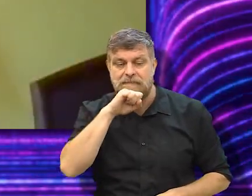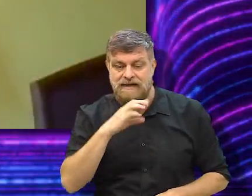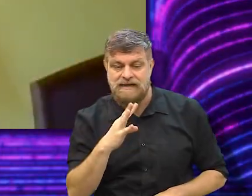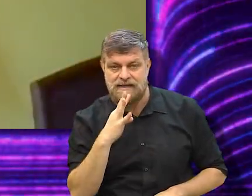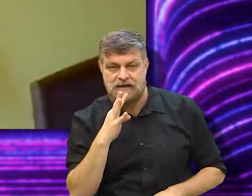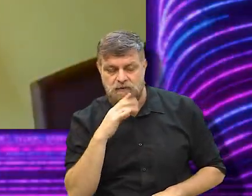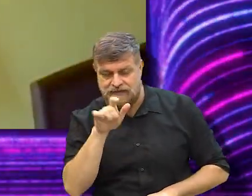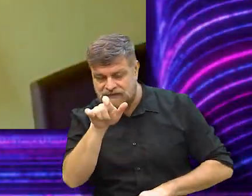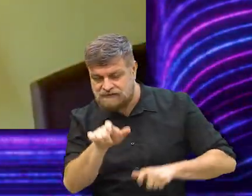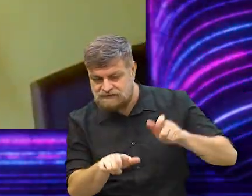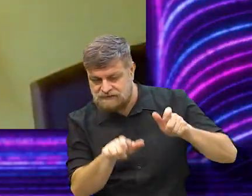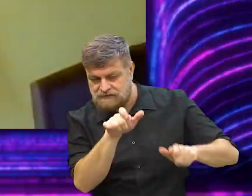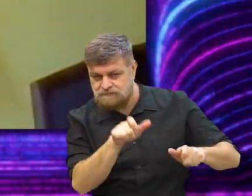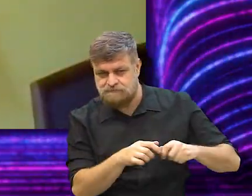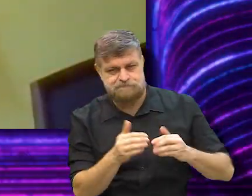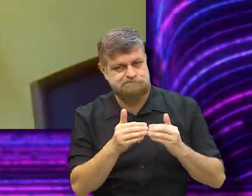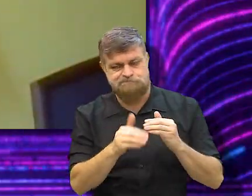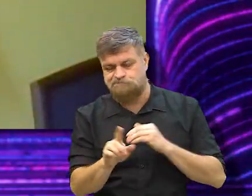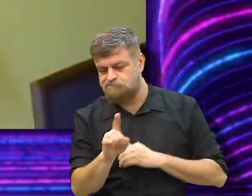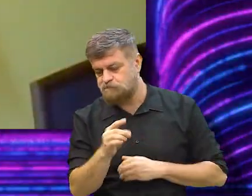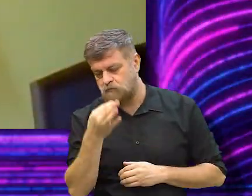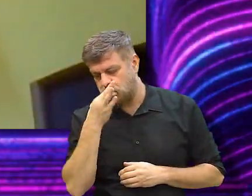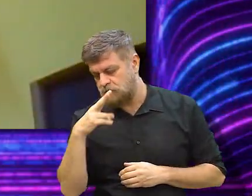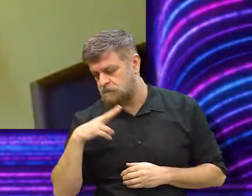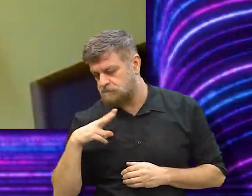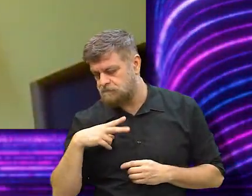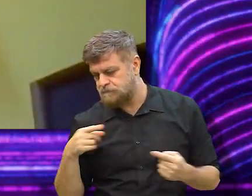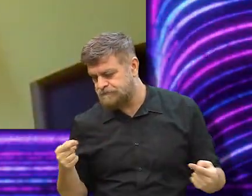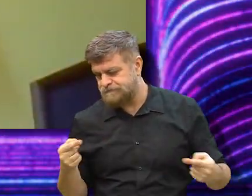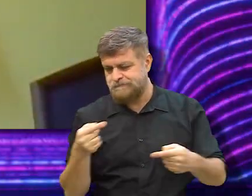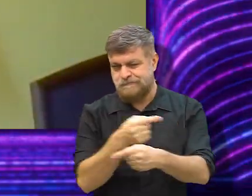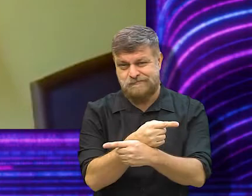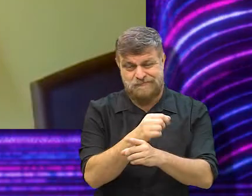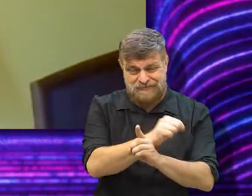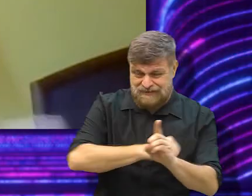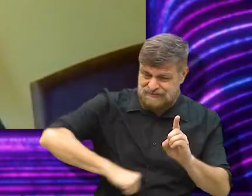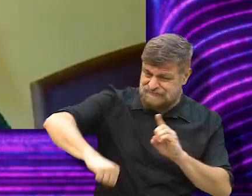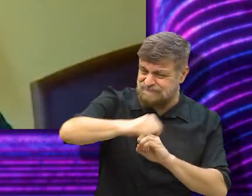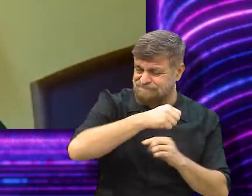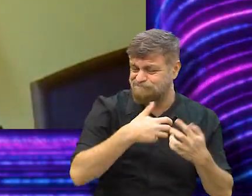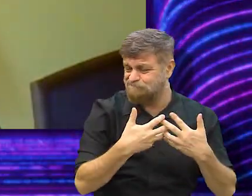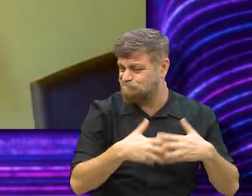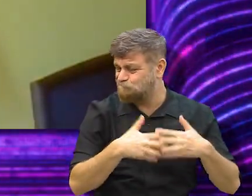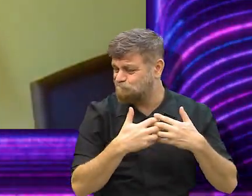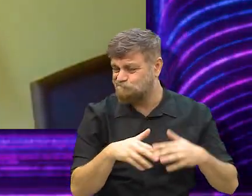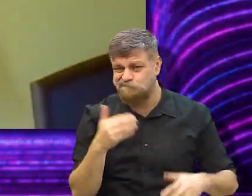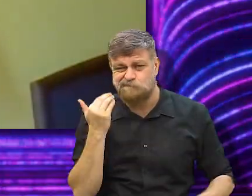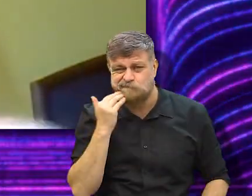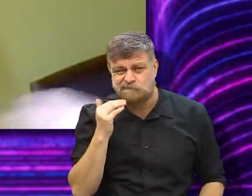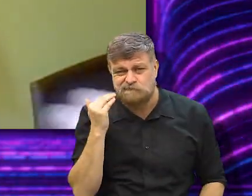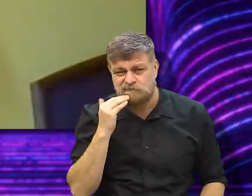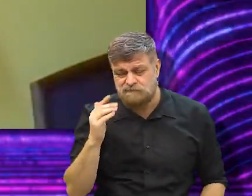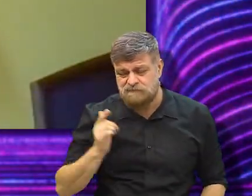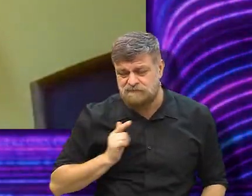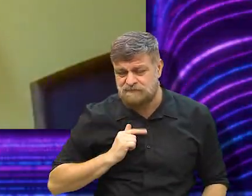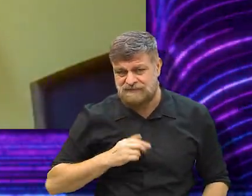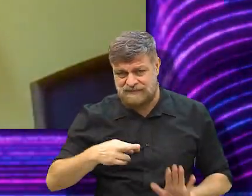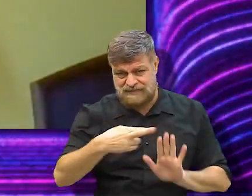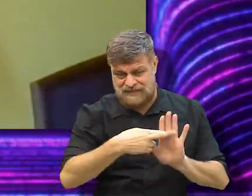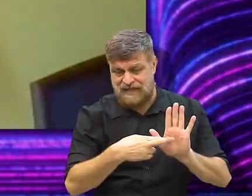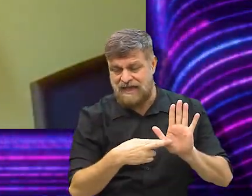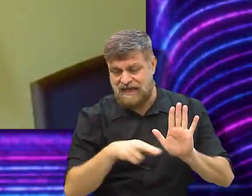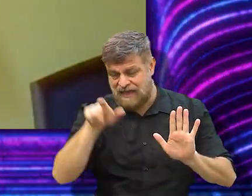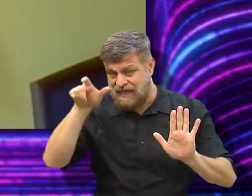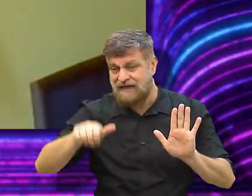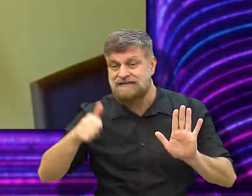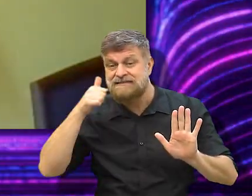conhece essas pessoas, ela não concorda muito também com como a sociedade funciona, então tem algumas situações que ela